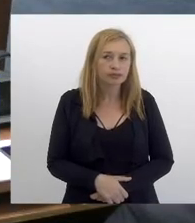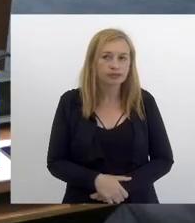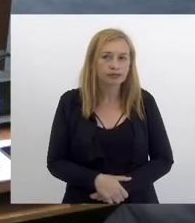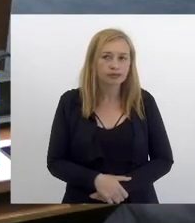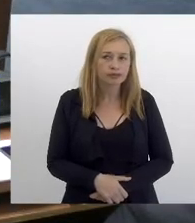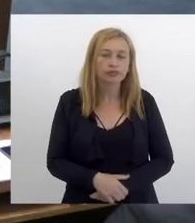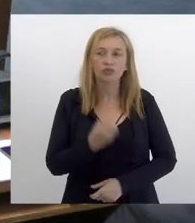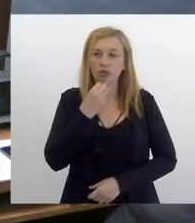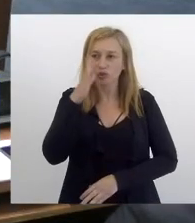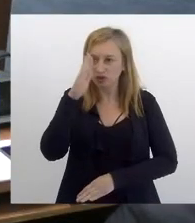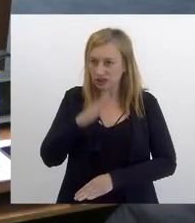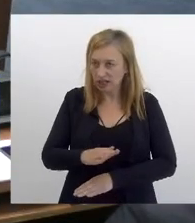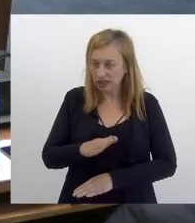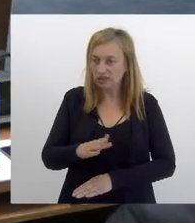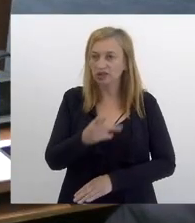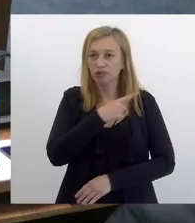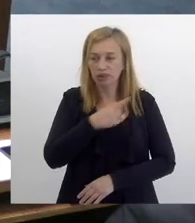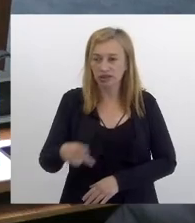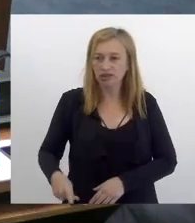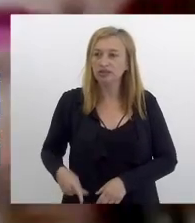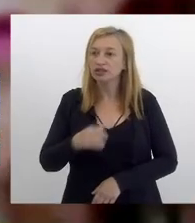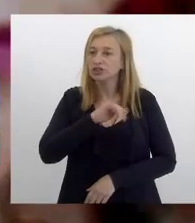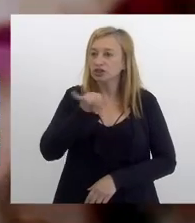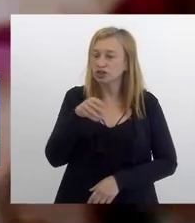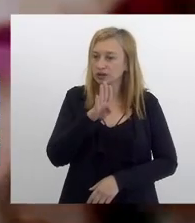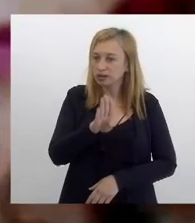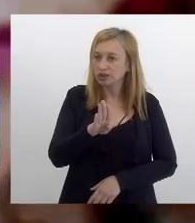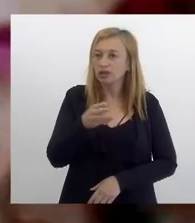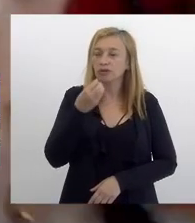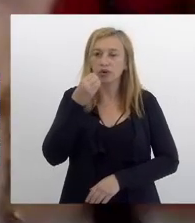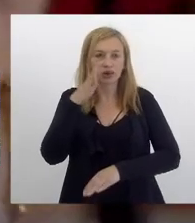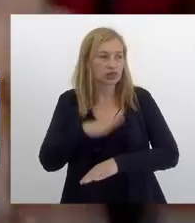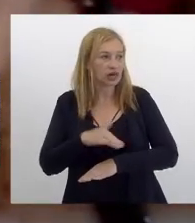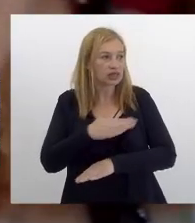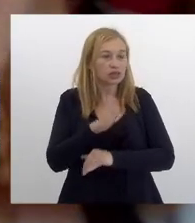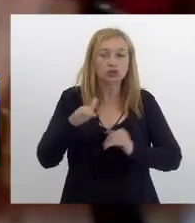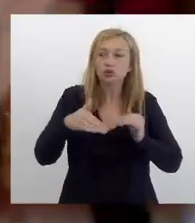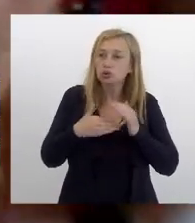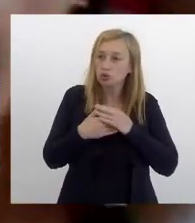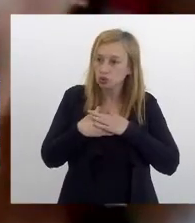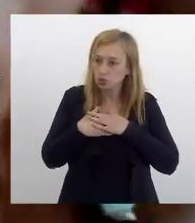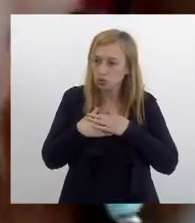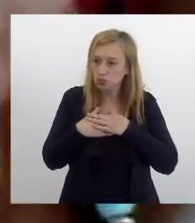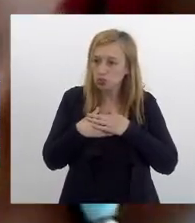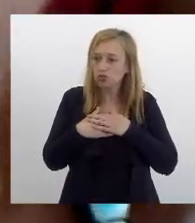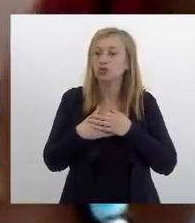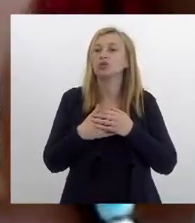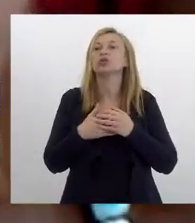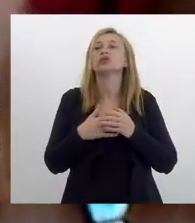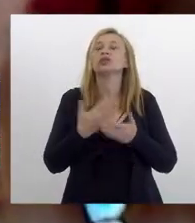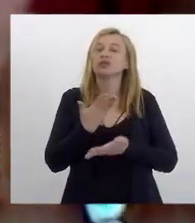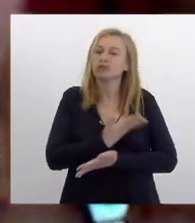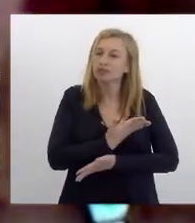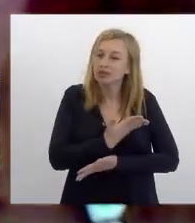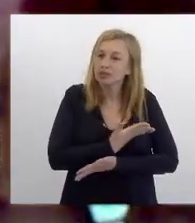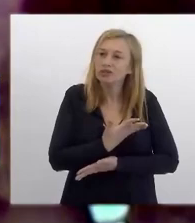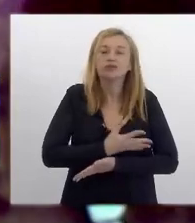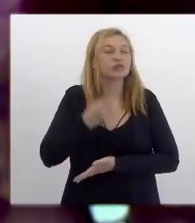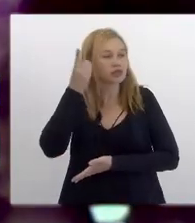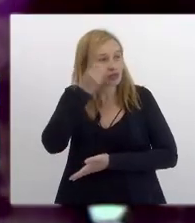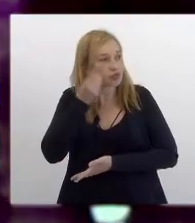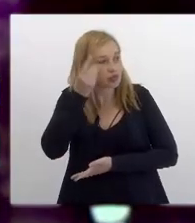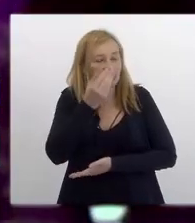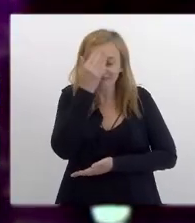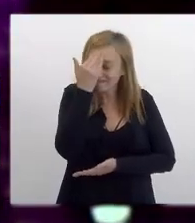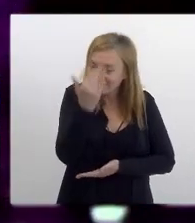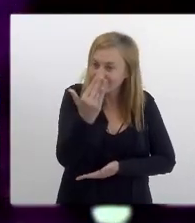Boa tarde presidente Jair boa tarde a todos os os amigos aí deputados quero